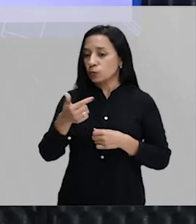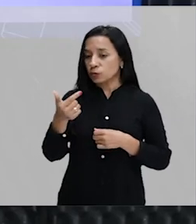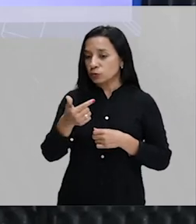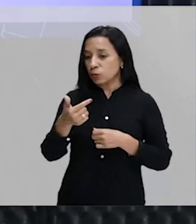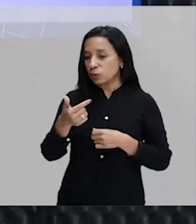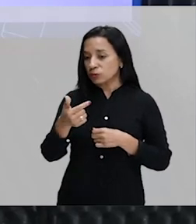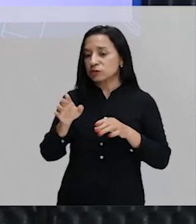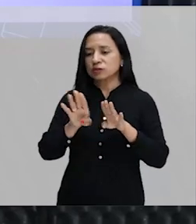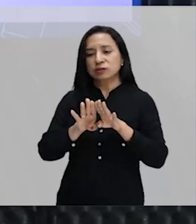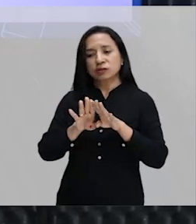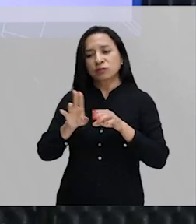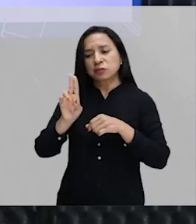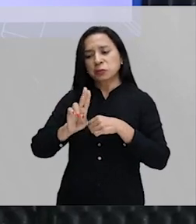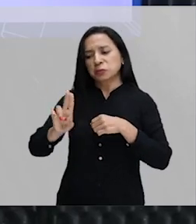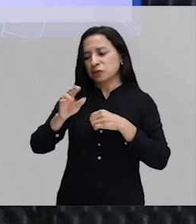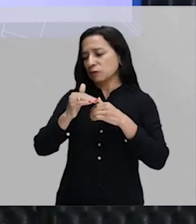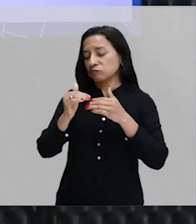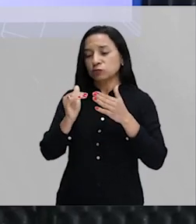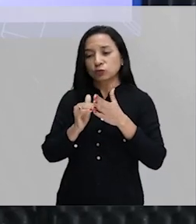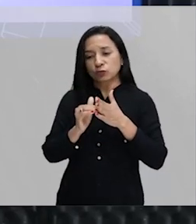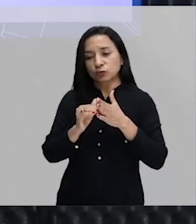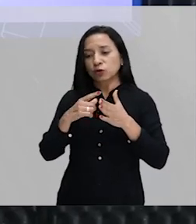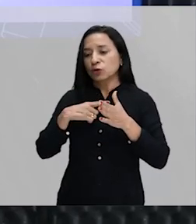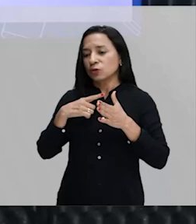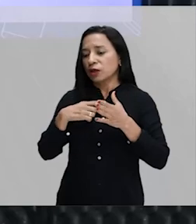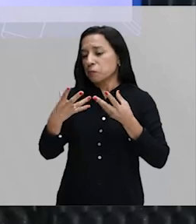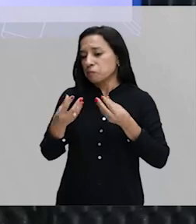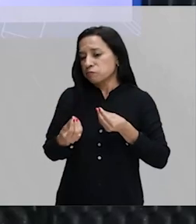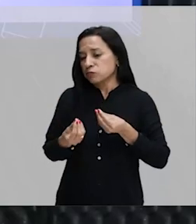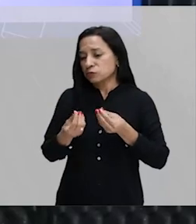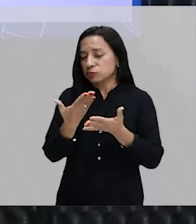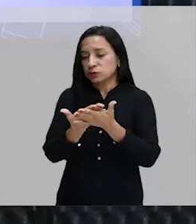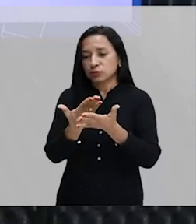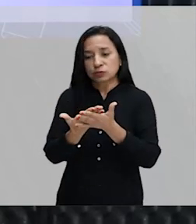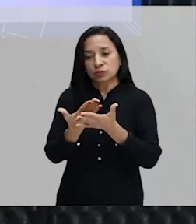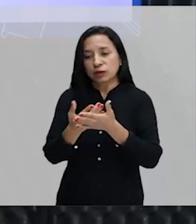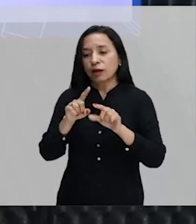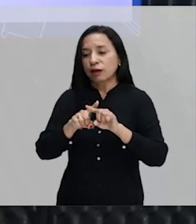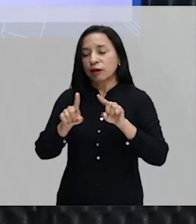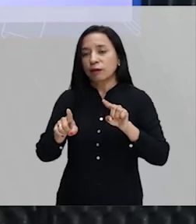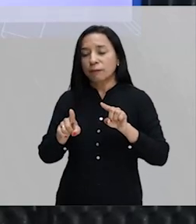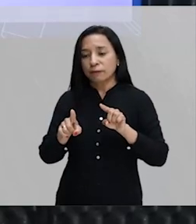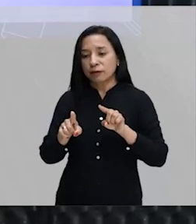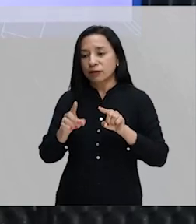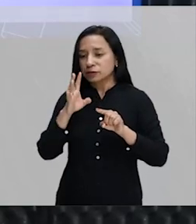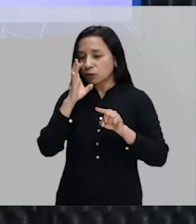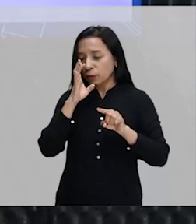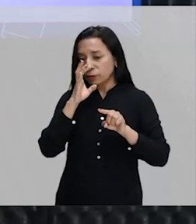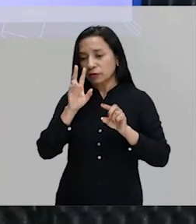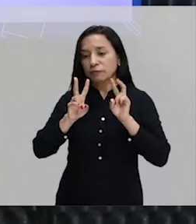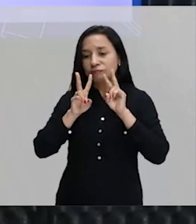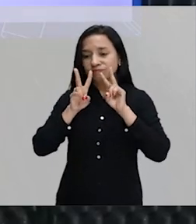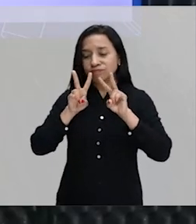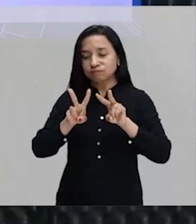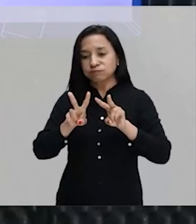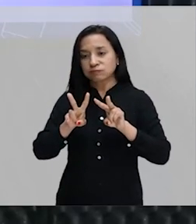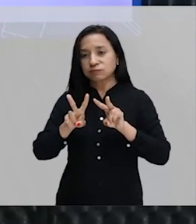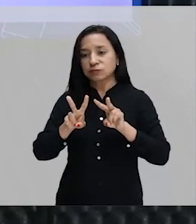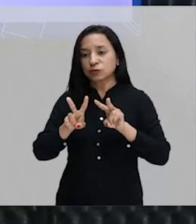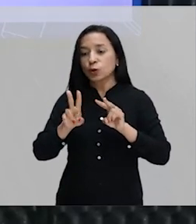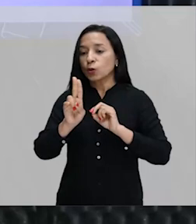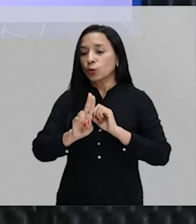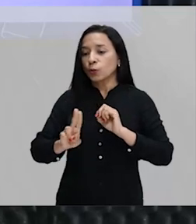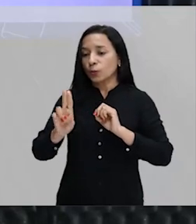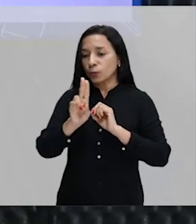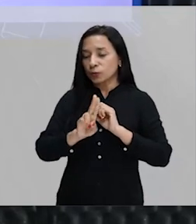vou conjugar todo porque a gente ainda tem bastante coisa para ver mas vocês observem que nós estamos conjugando